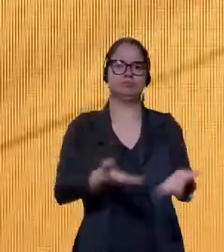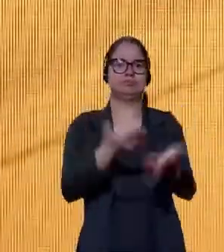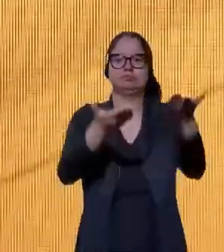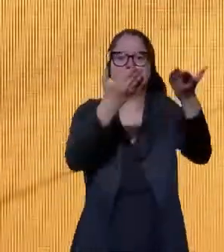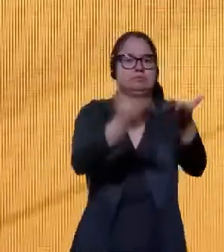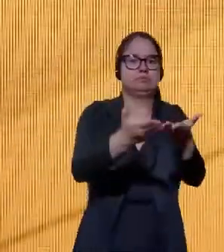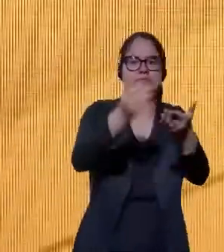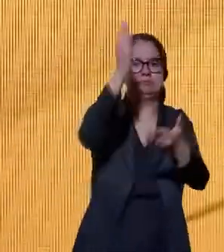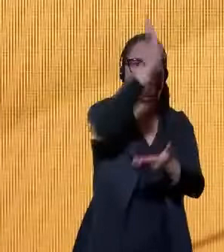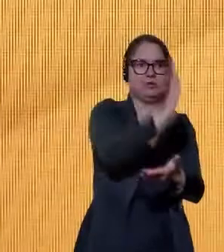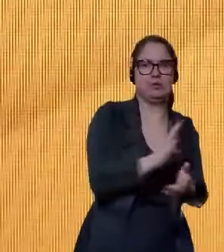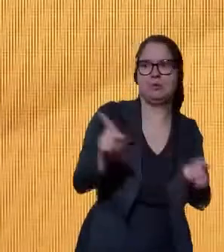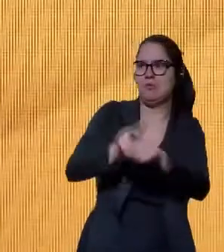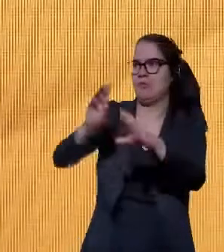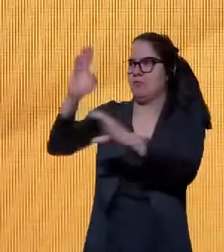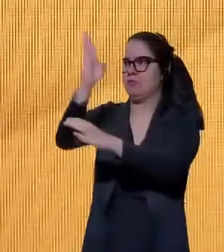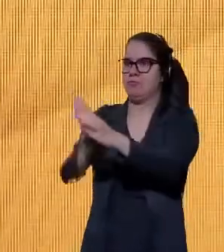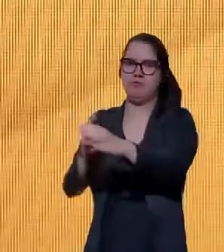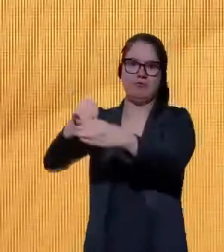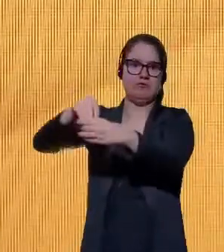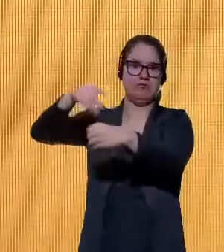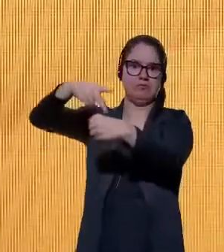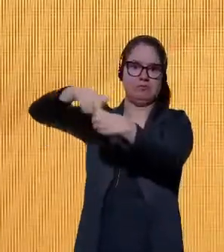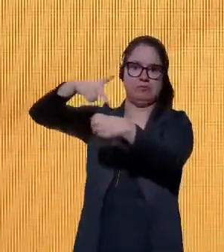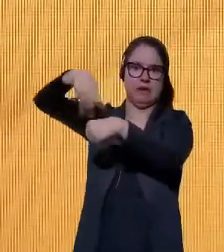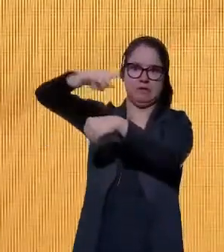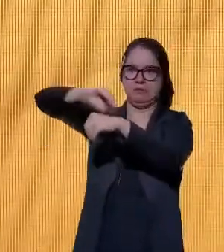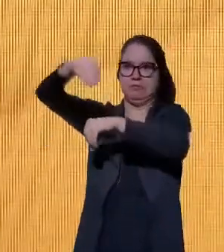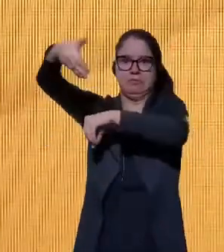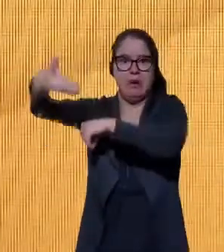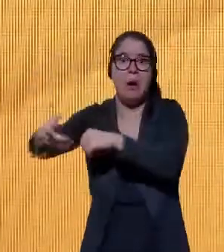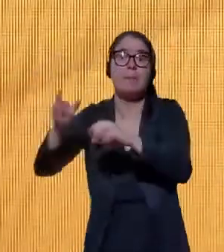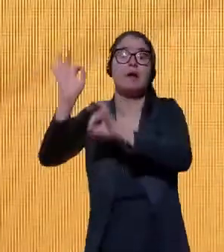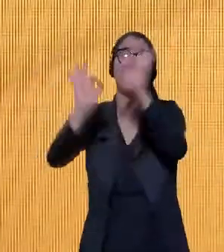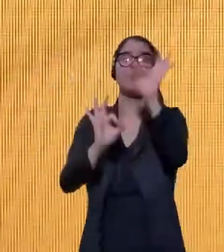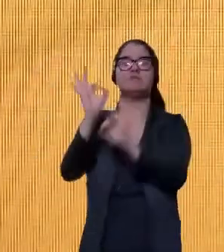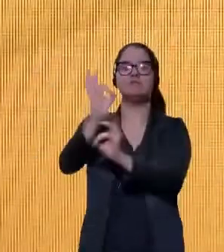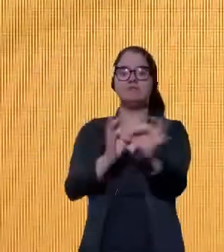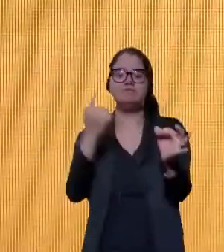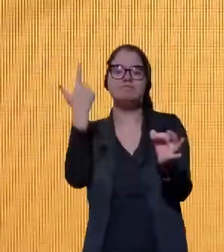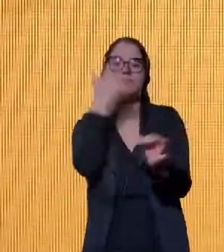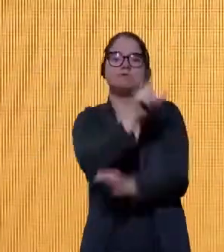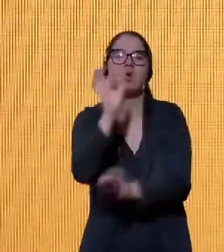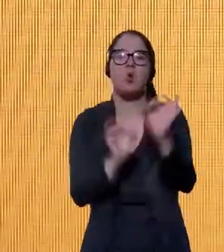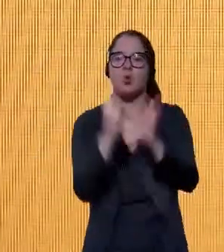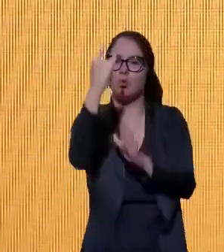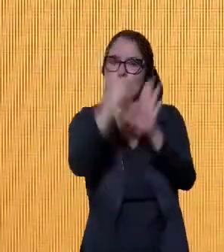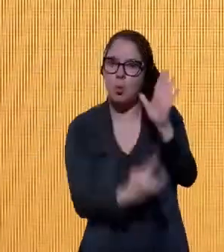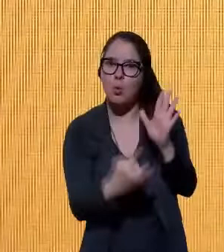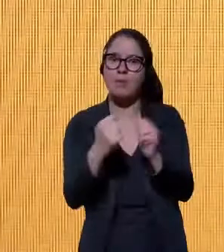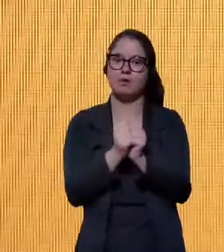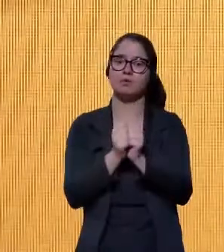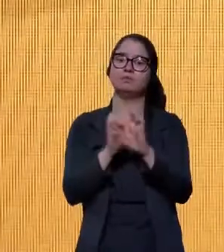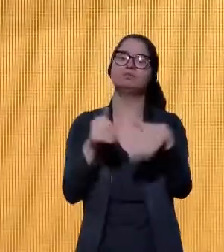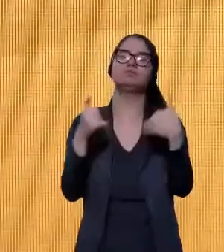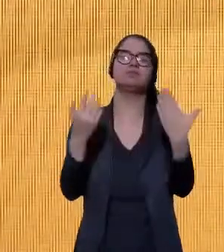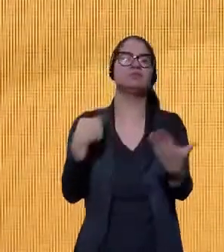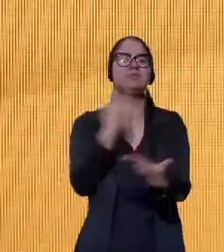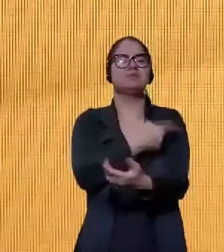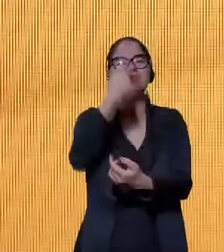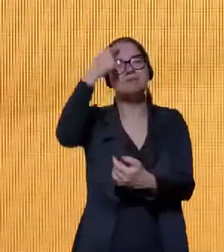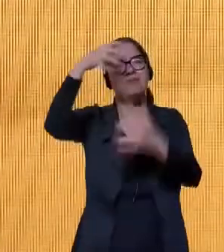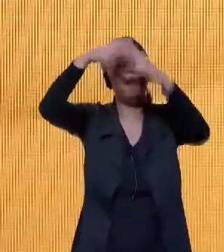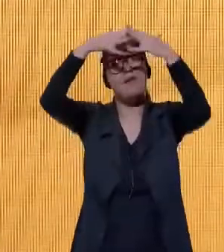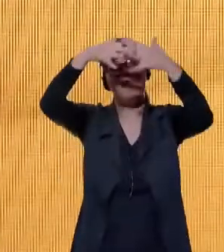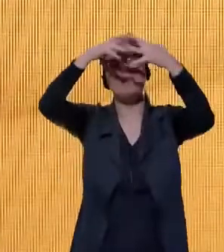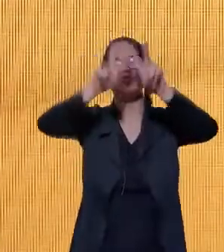melhorar e elaborar o documento. Assim, é importante introduzir o Sistema Nacional de Fomento